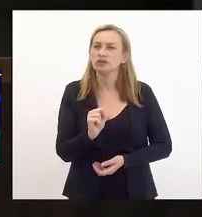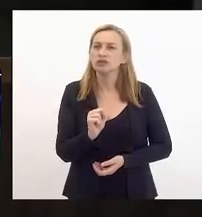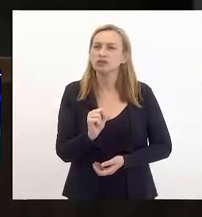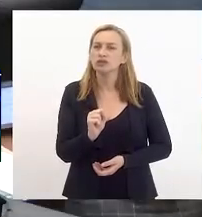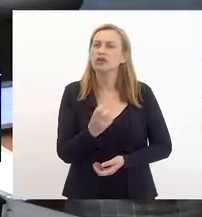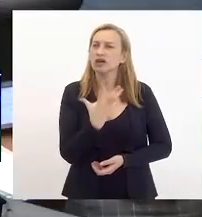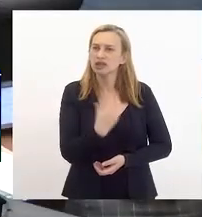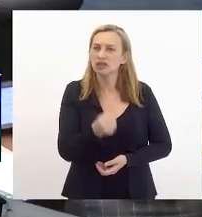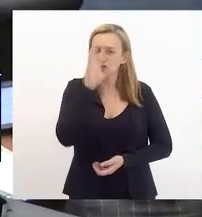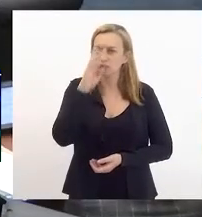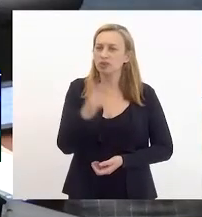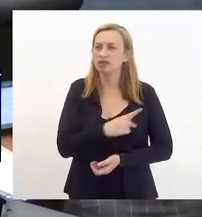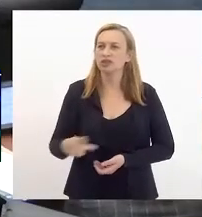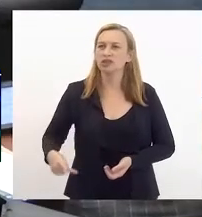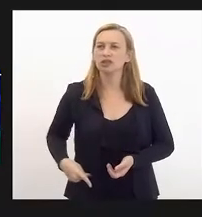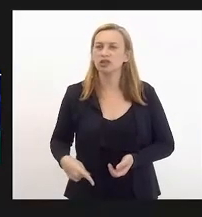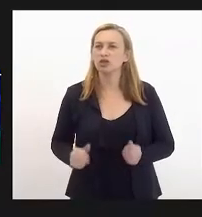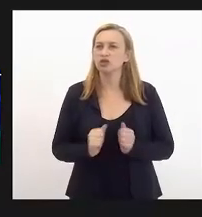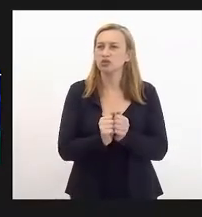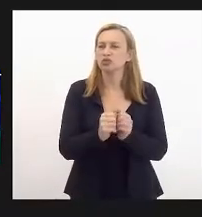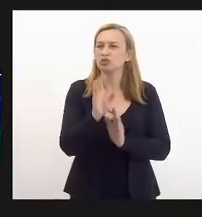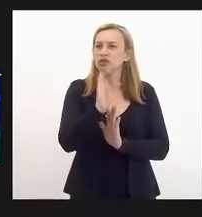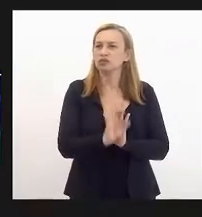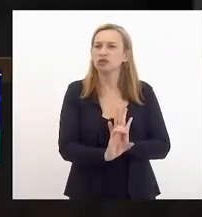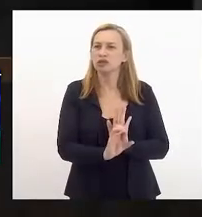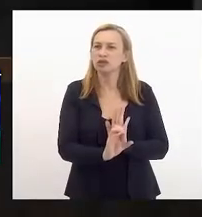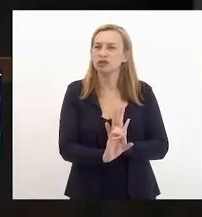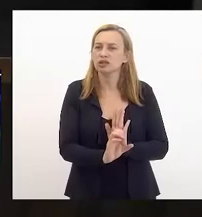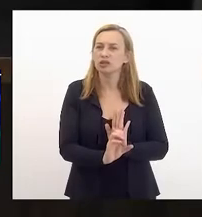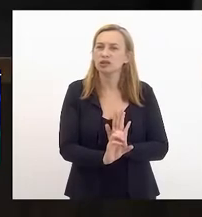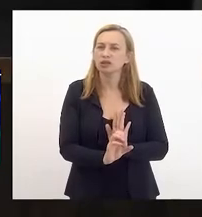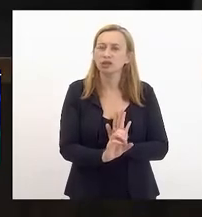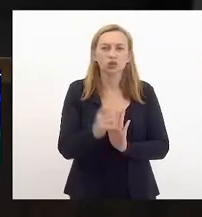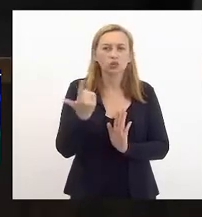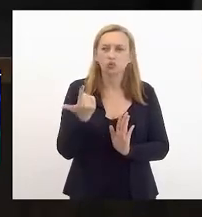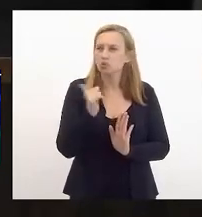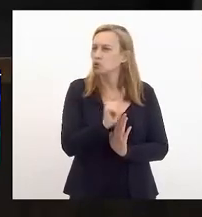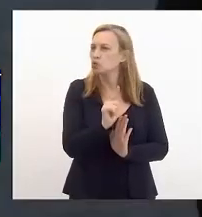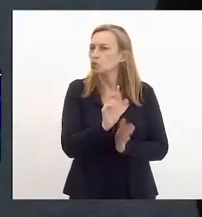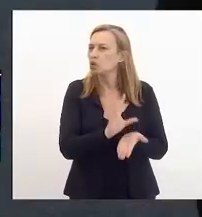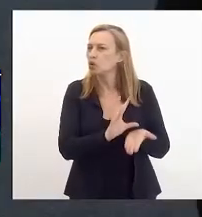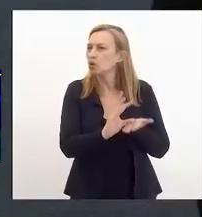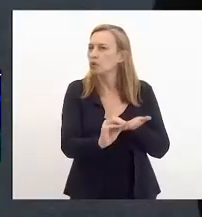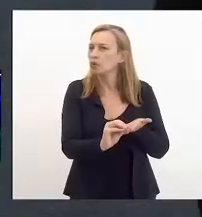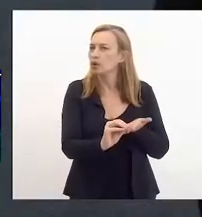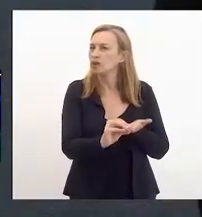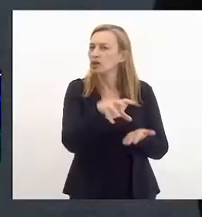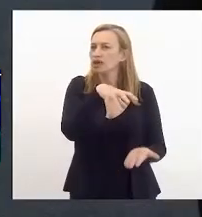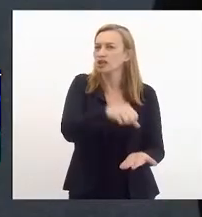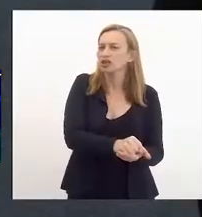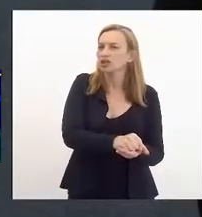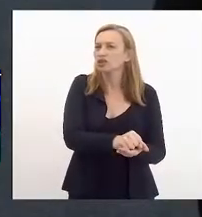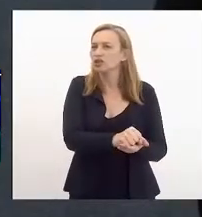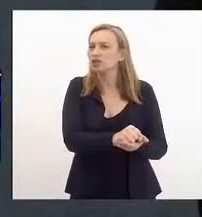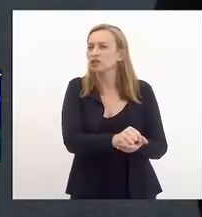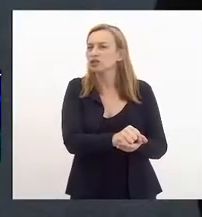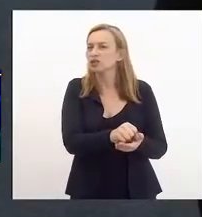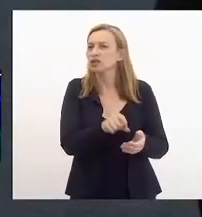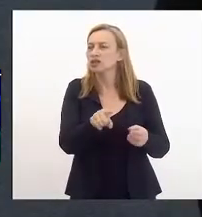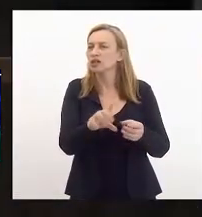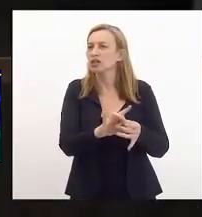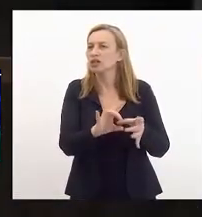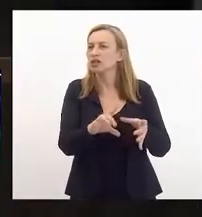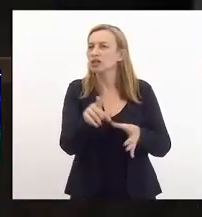Favorável, senhor presidente. Contra as emendas. Ele não está conseguindo, porque está registrado no quadro que ele está licenciado, presidente.